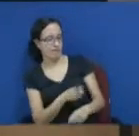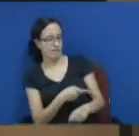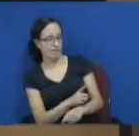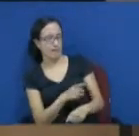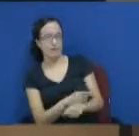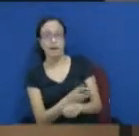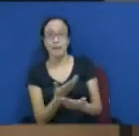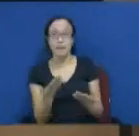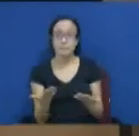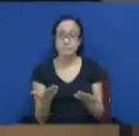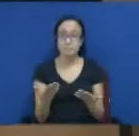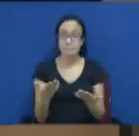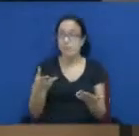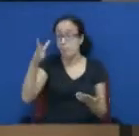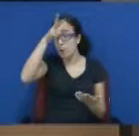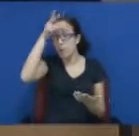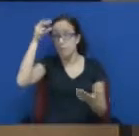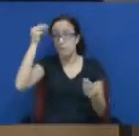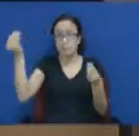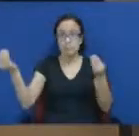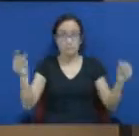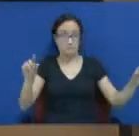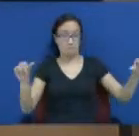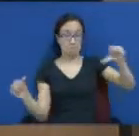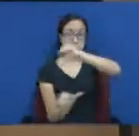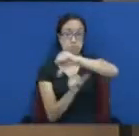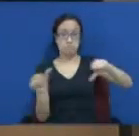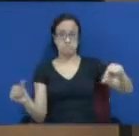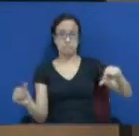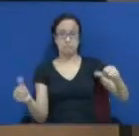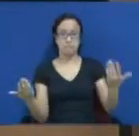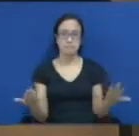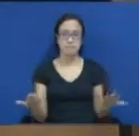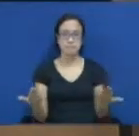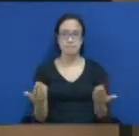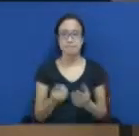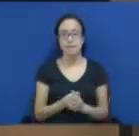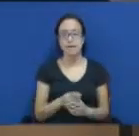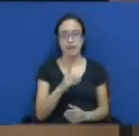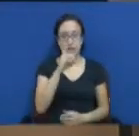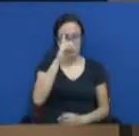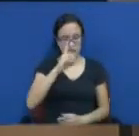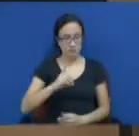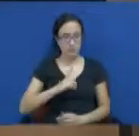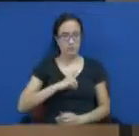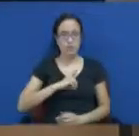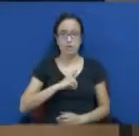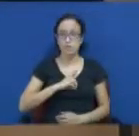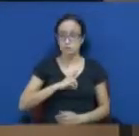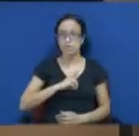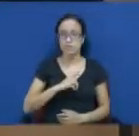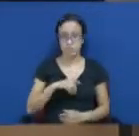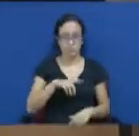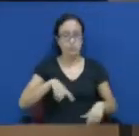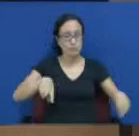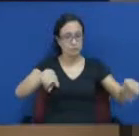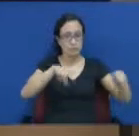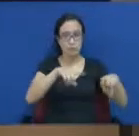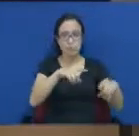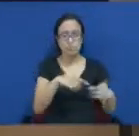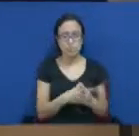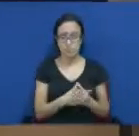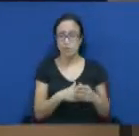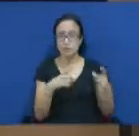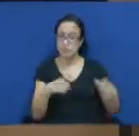Quanto vender os 10 dias de férias, ele é direito do empregador, isso a gente já conversou com os servidores. Então, o